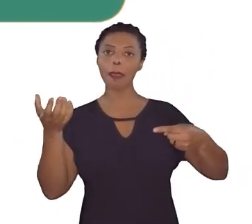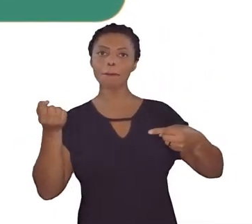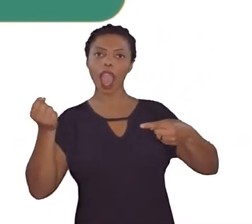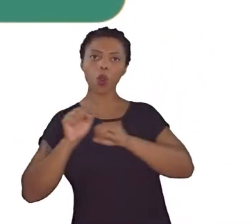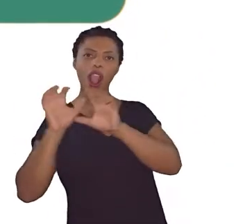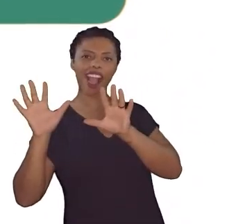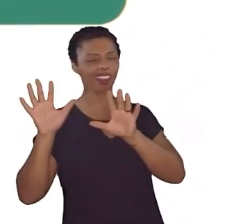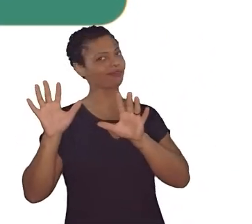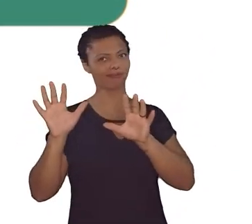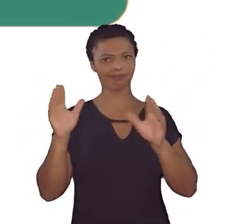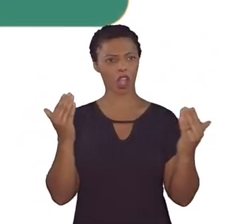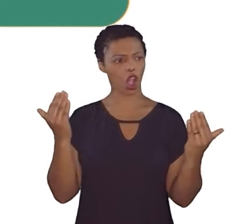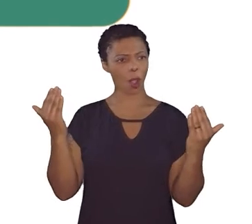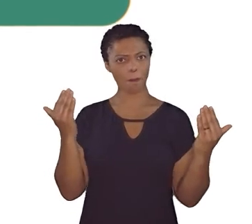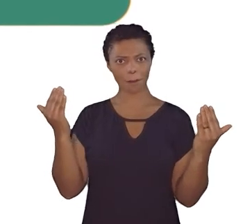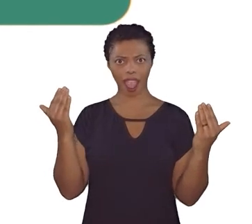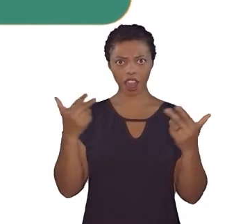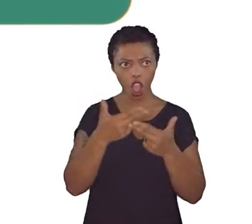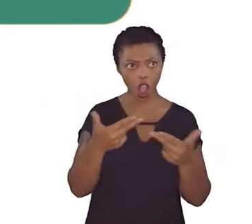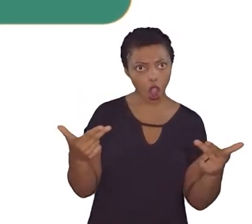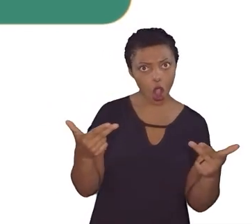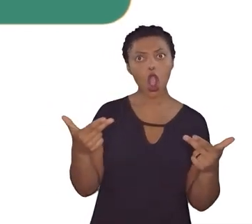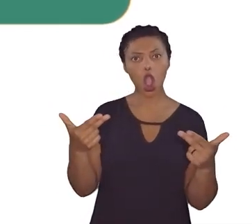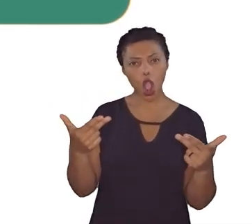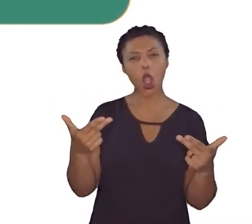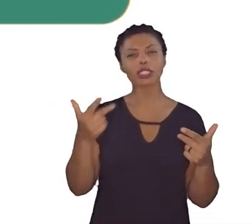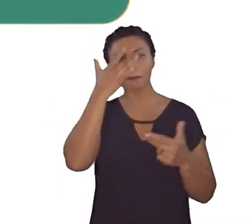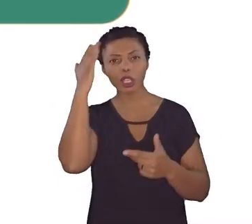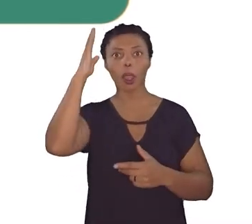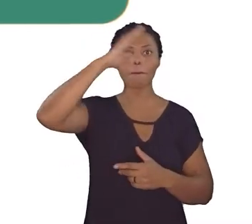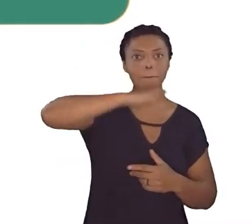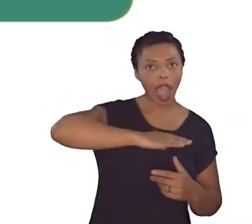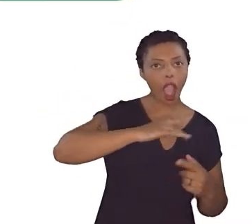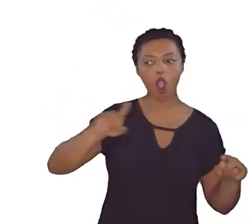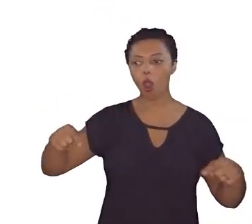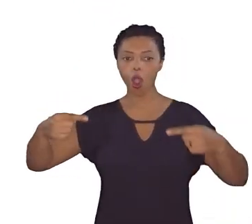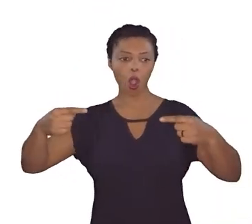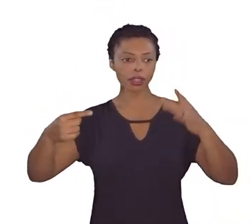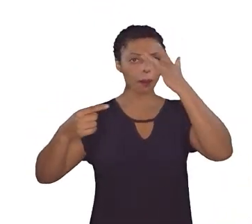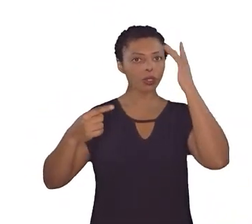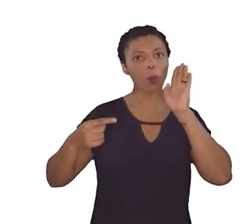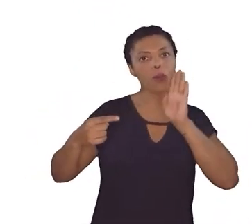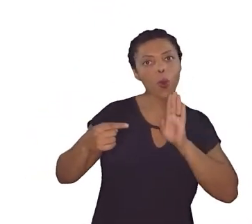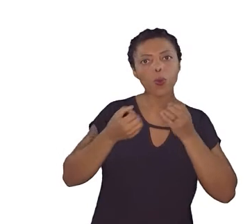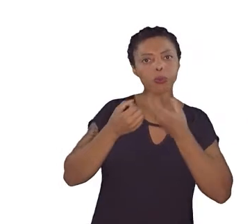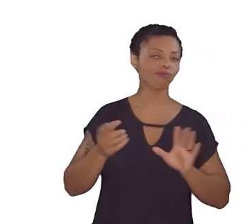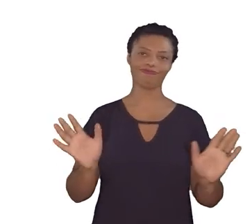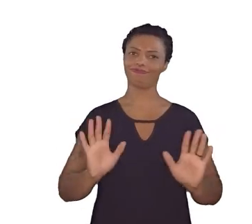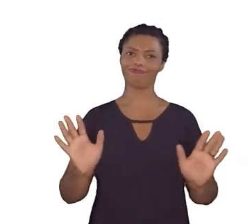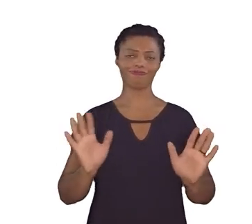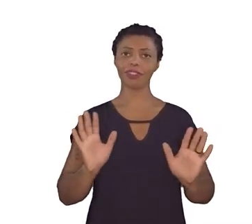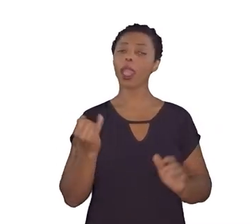um paralelo com coisas e pessoas más versus alegrias e bondade. É fundamental perceber as